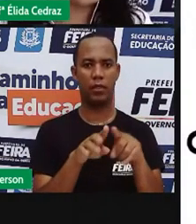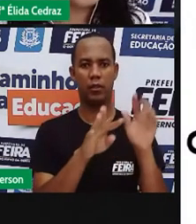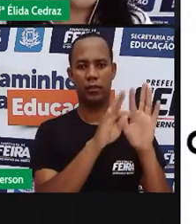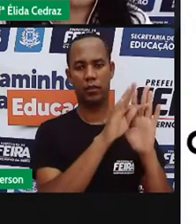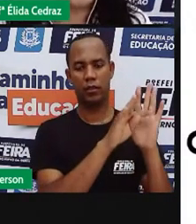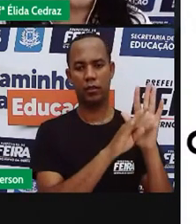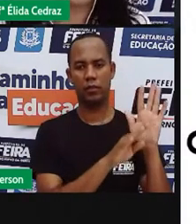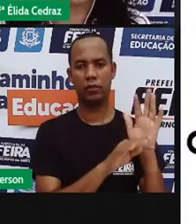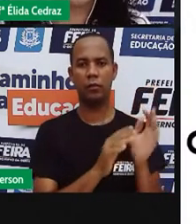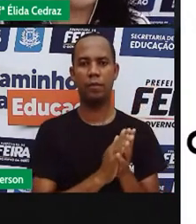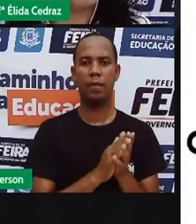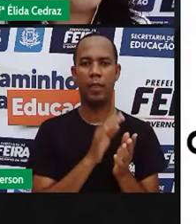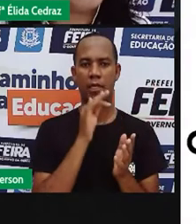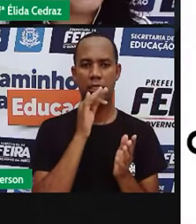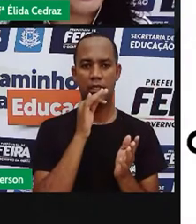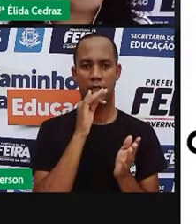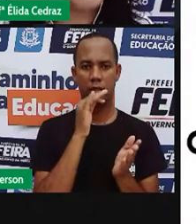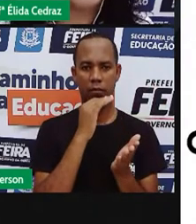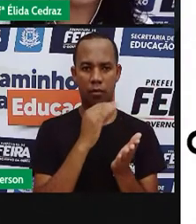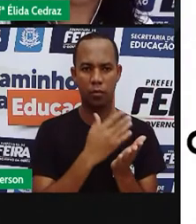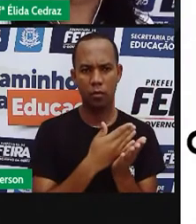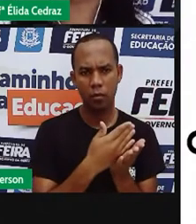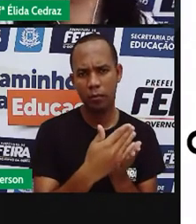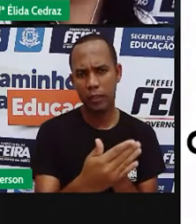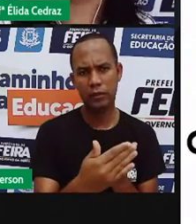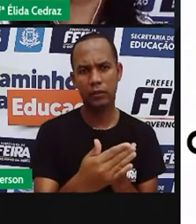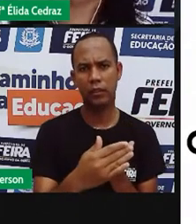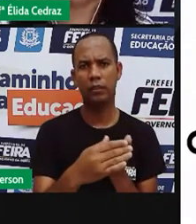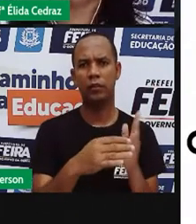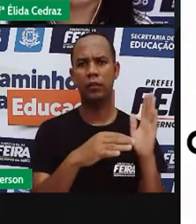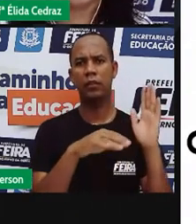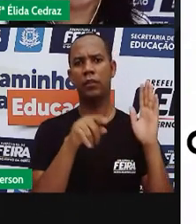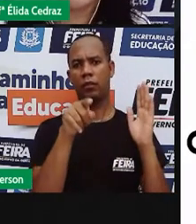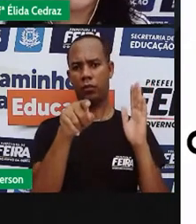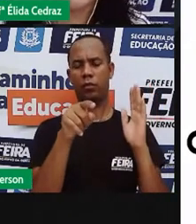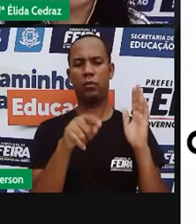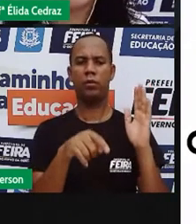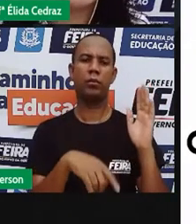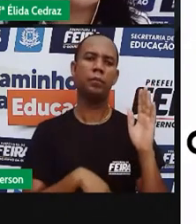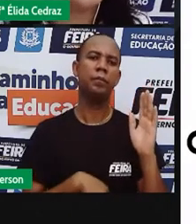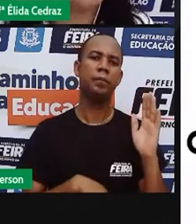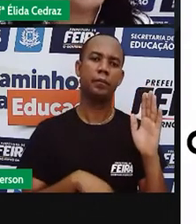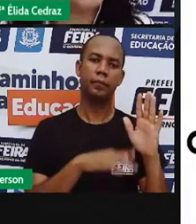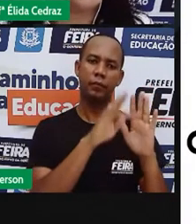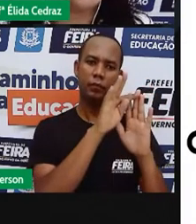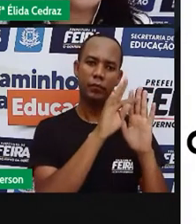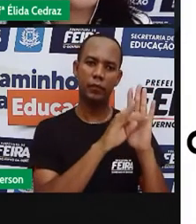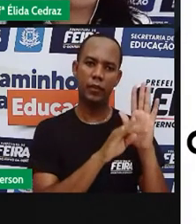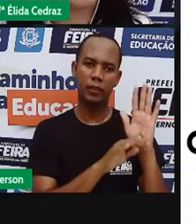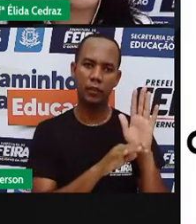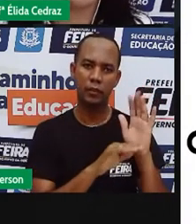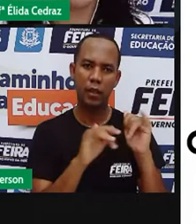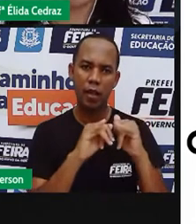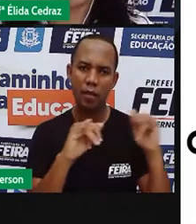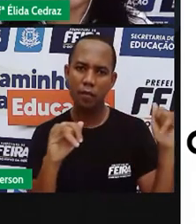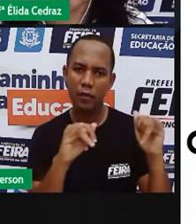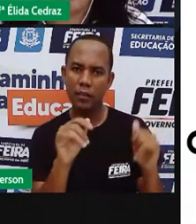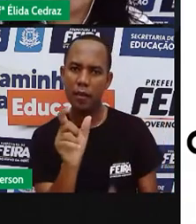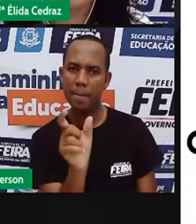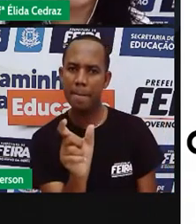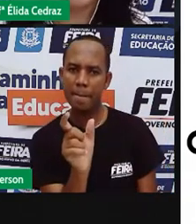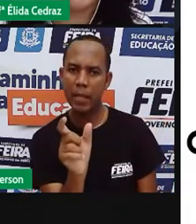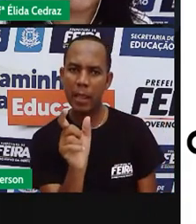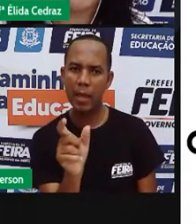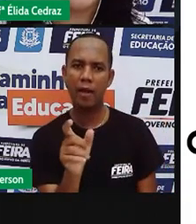Ao iniciar o texto, tem uma palavra que indica que ele é um classificado. Lembrando que o classificado era para